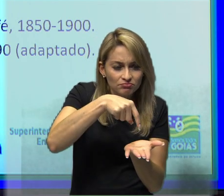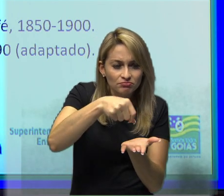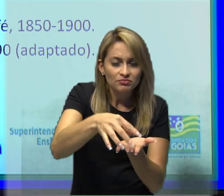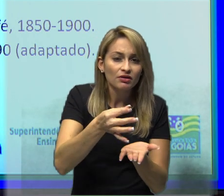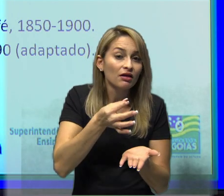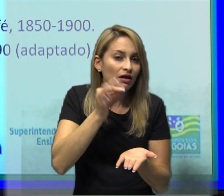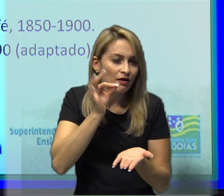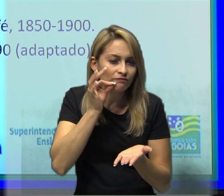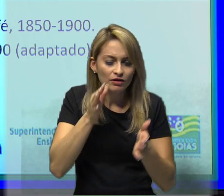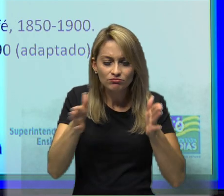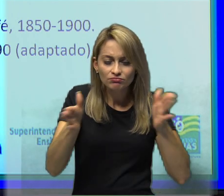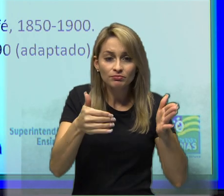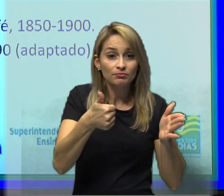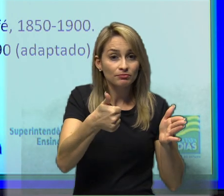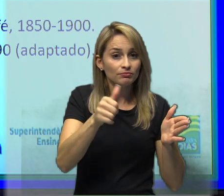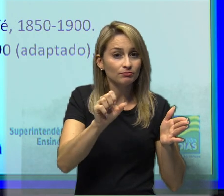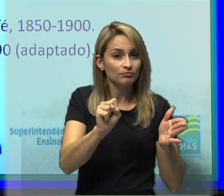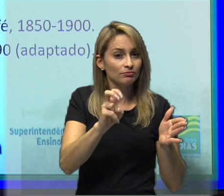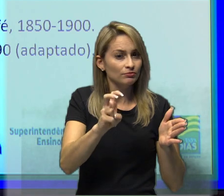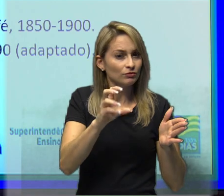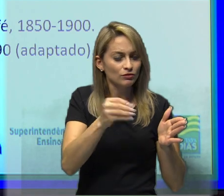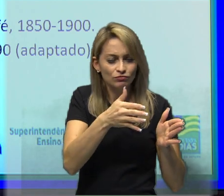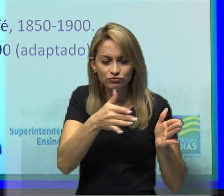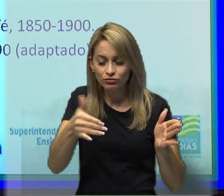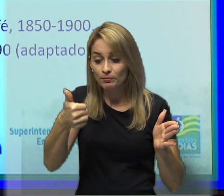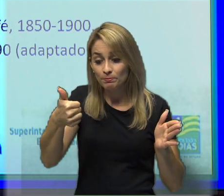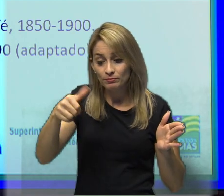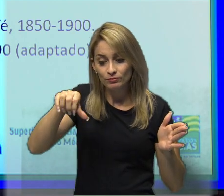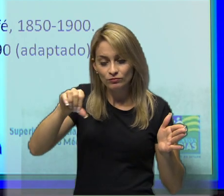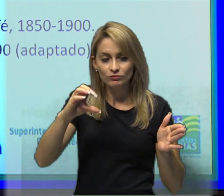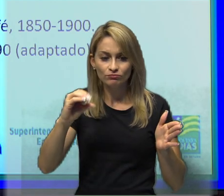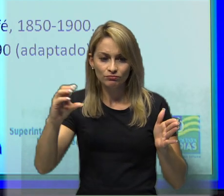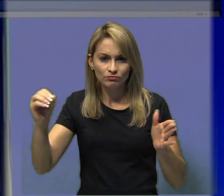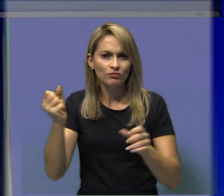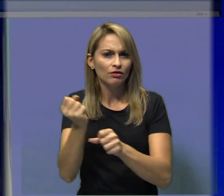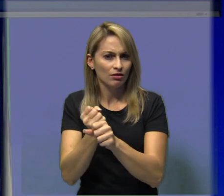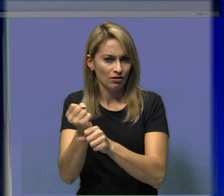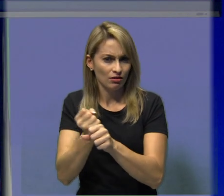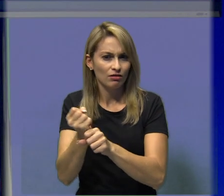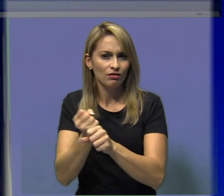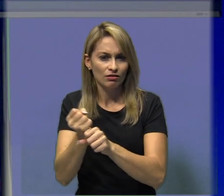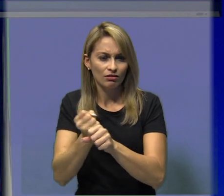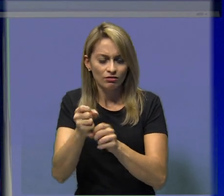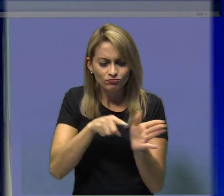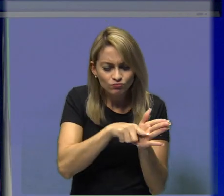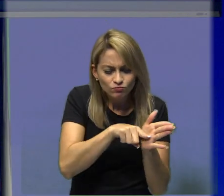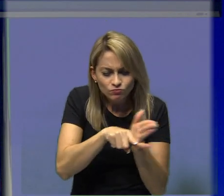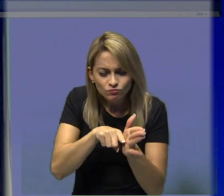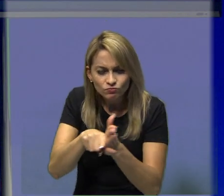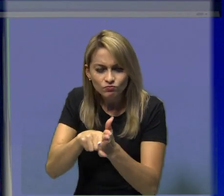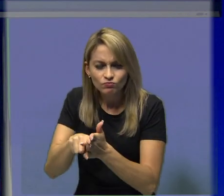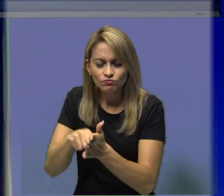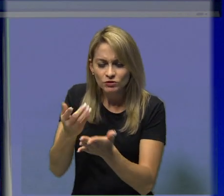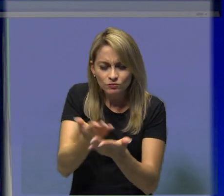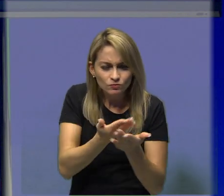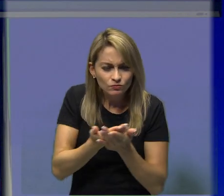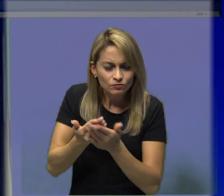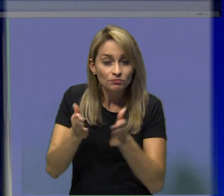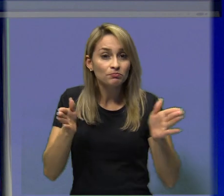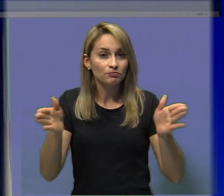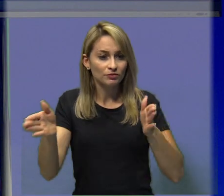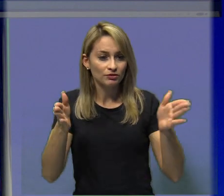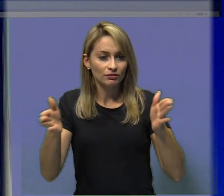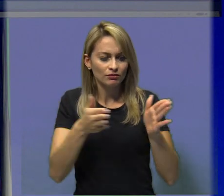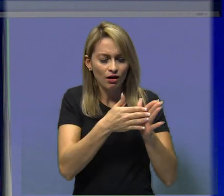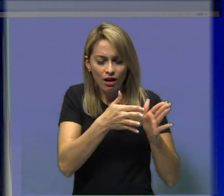fez no município de Vassouras, entre os anos de 1850 a 1900. Foi editado pela editora Nova